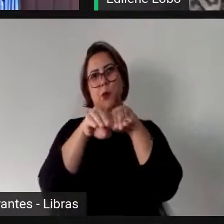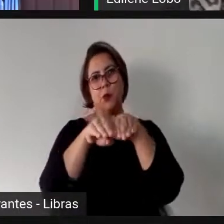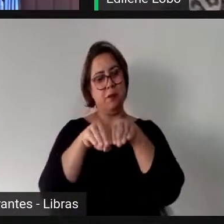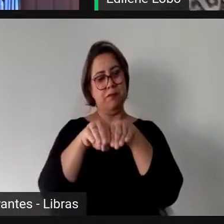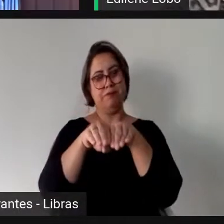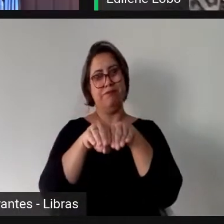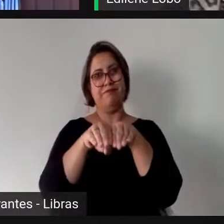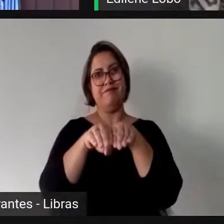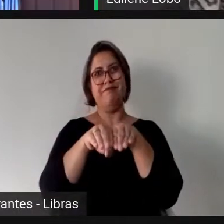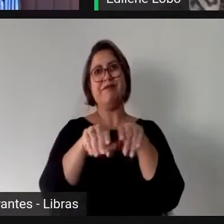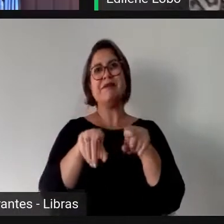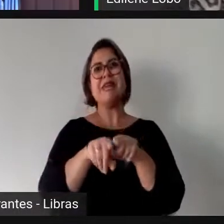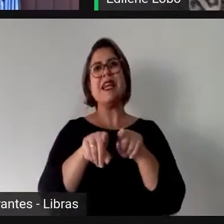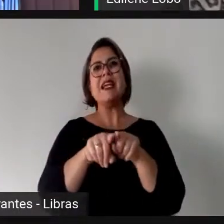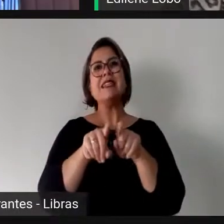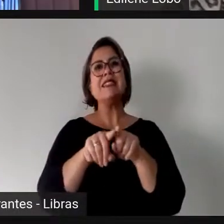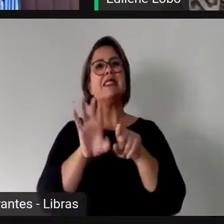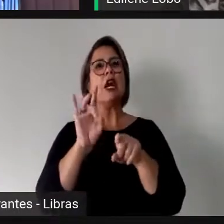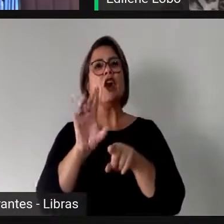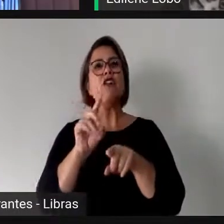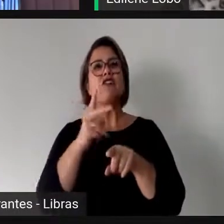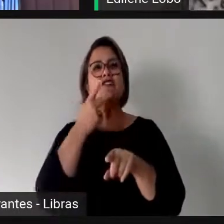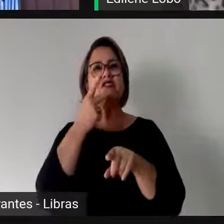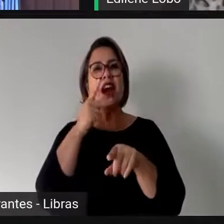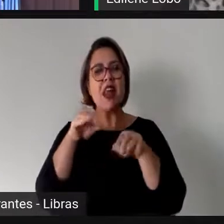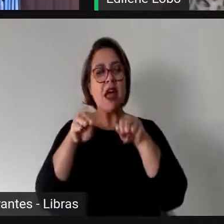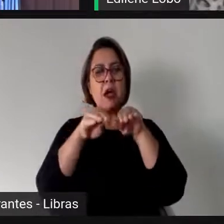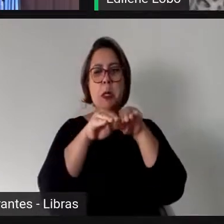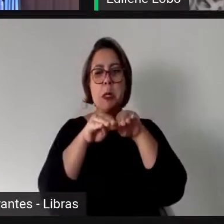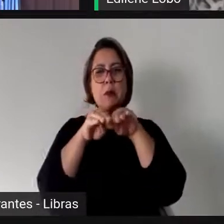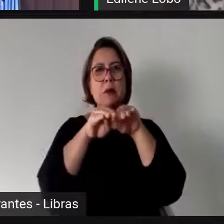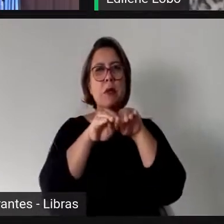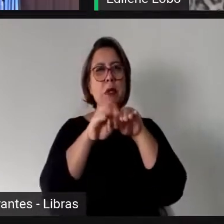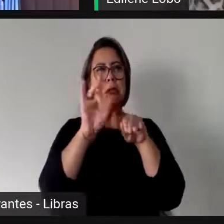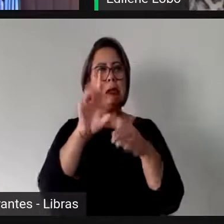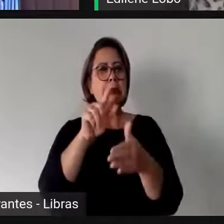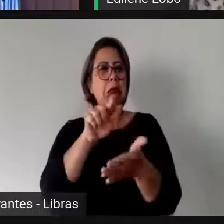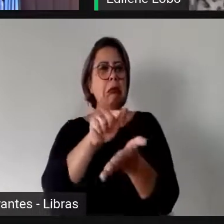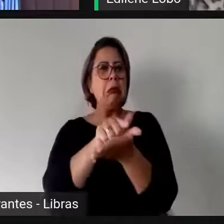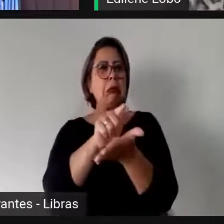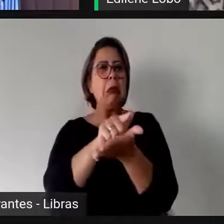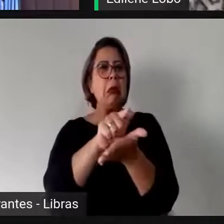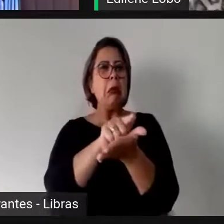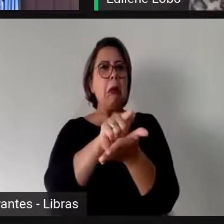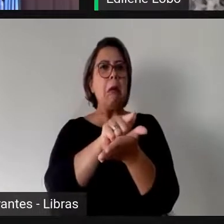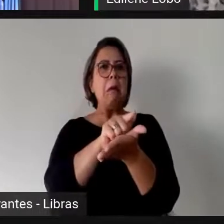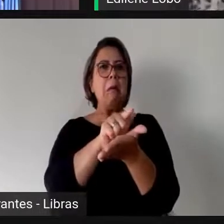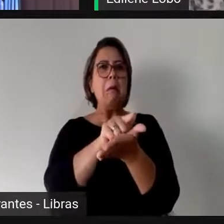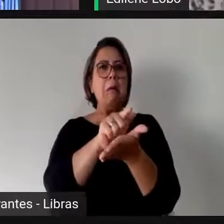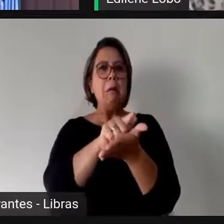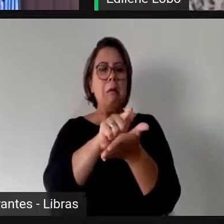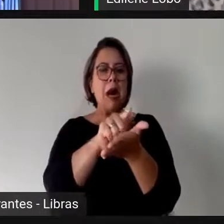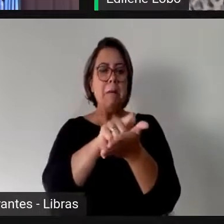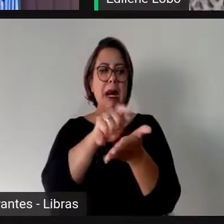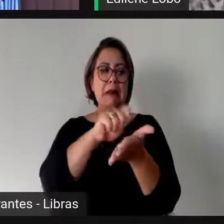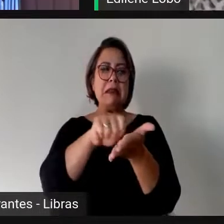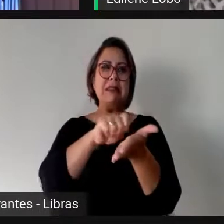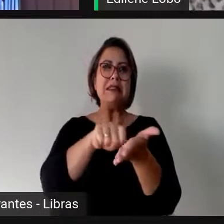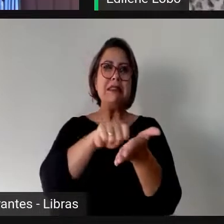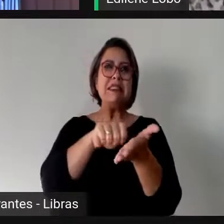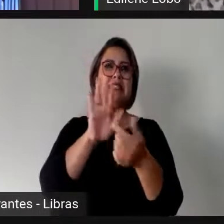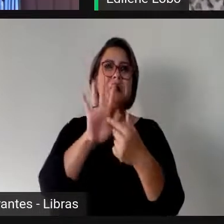apenas no plano formal. reconhecer o formato, a configuração da sociedade